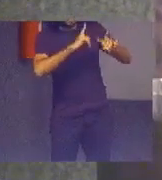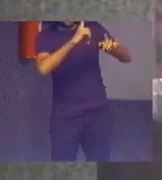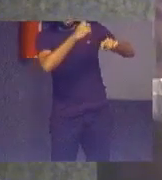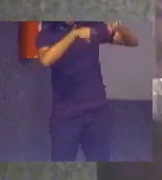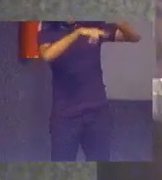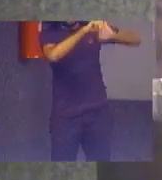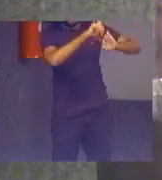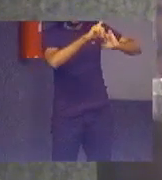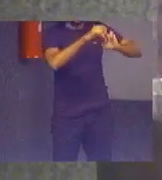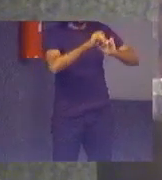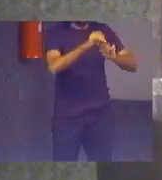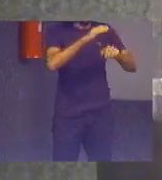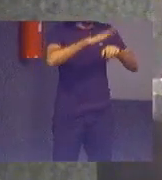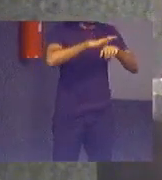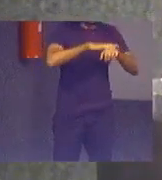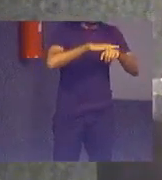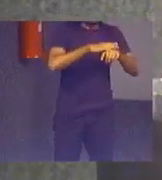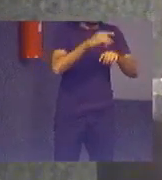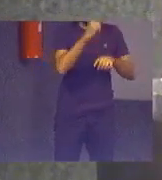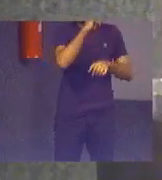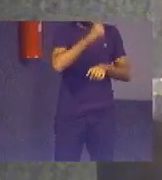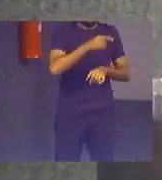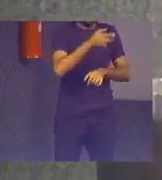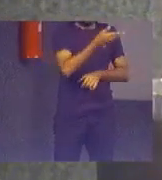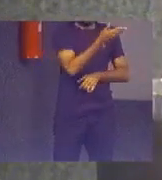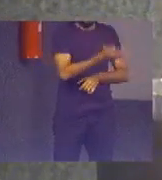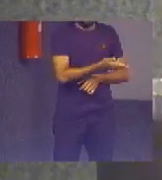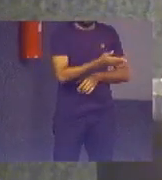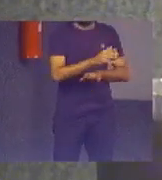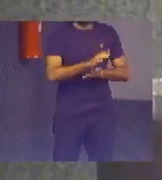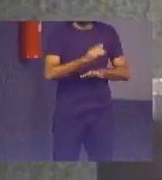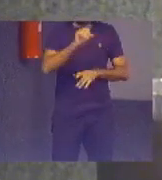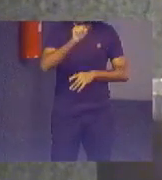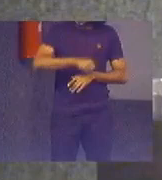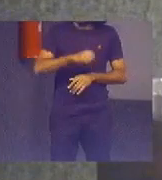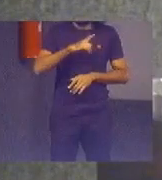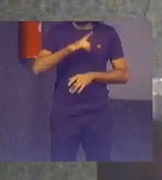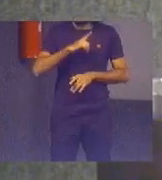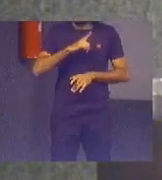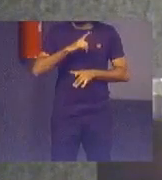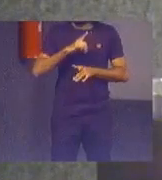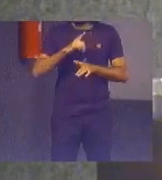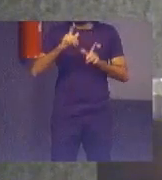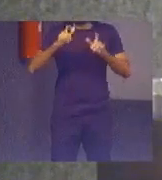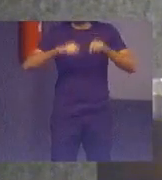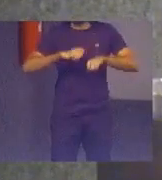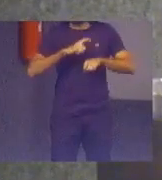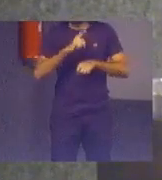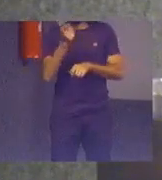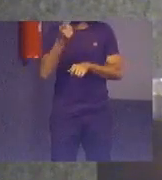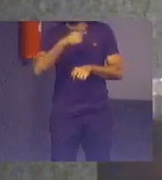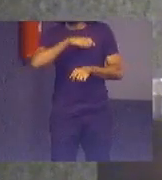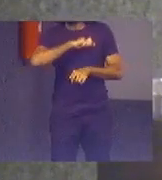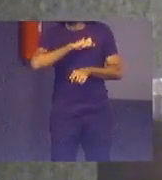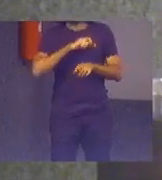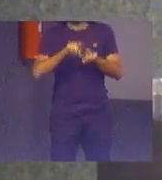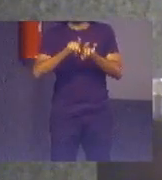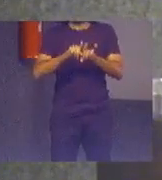determinado a esses órgãos. então, sim, existe previsão de outras auditorias em sequência.